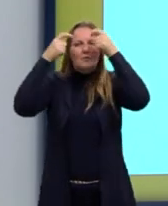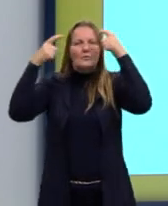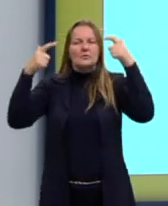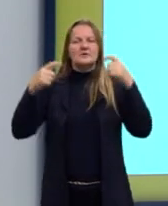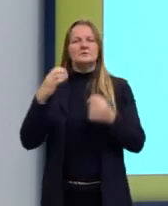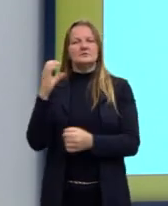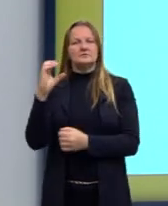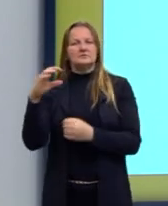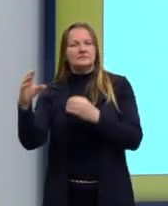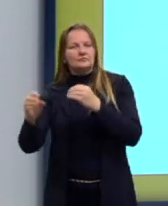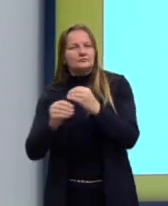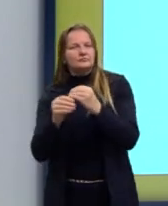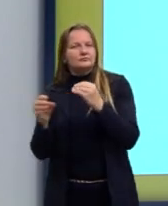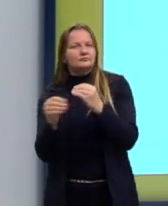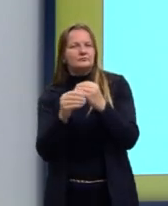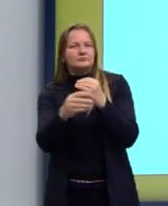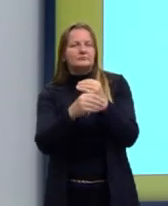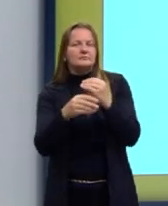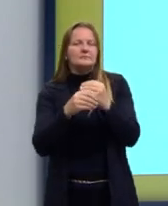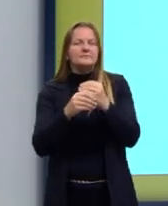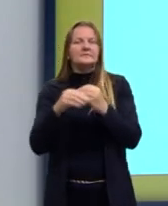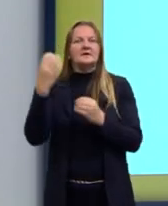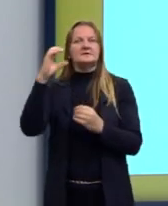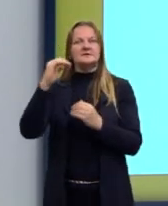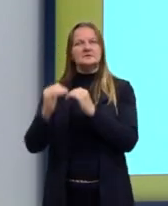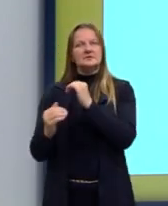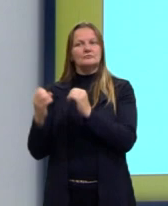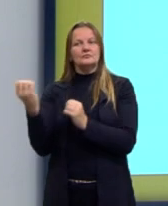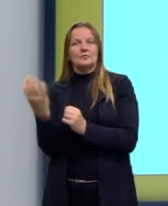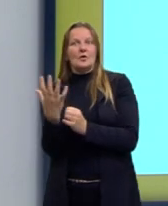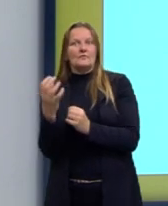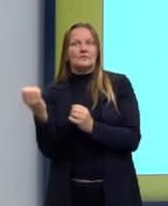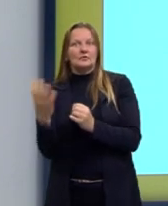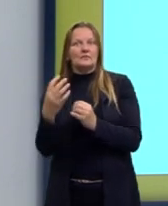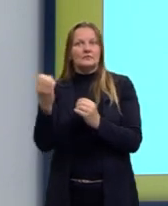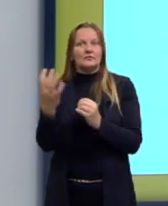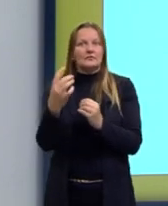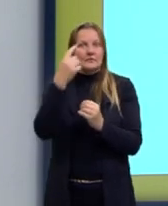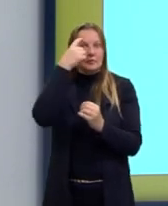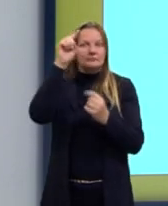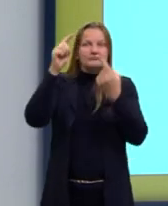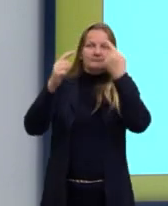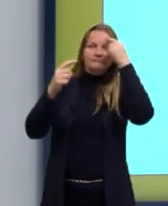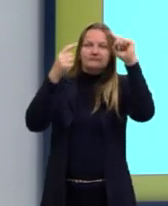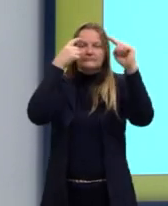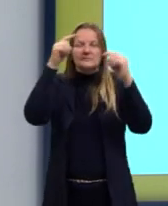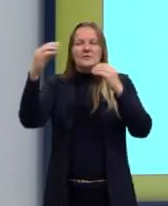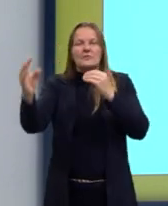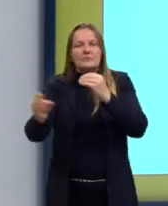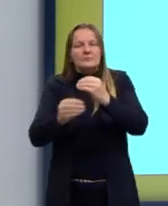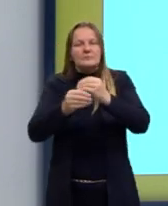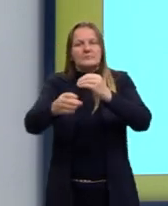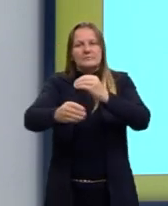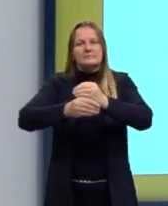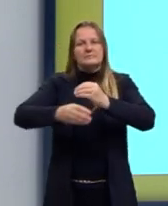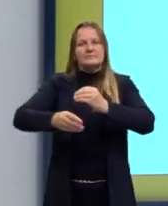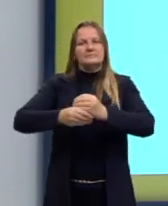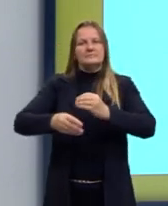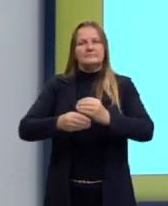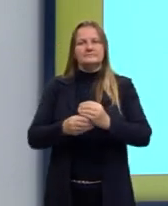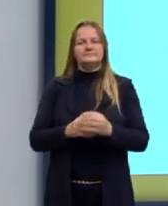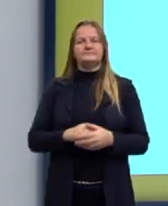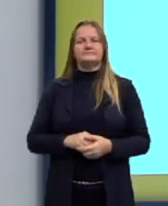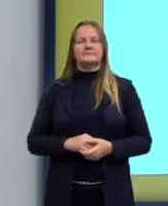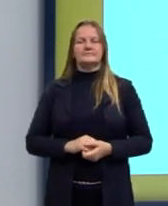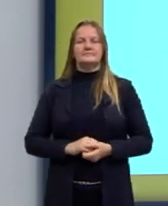científicos, né? Que a ciência, ela vai sempre se renovando, a gente vai sempre colocando conhecimentos em cima